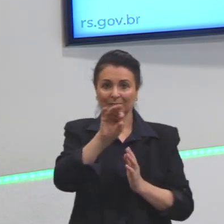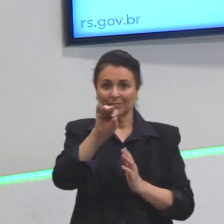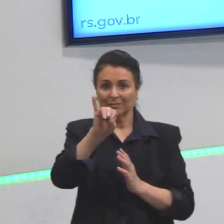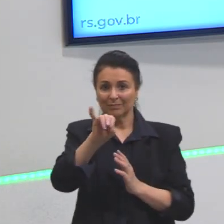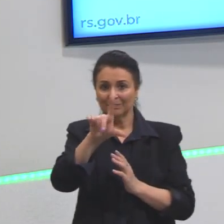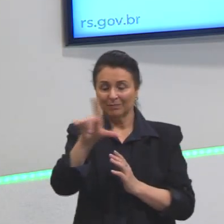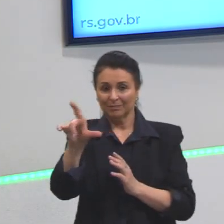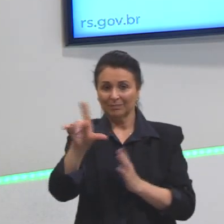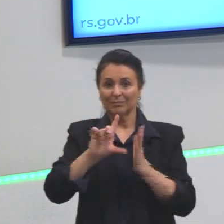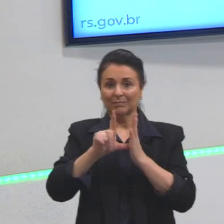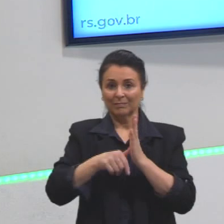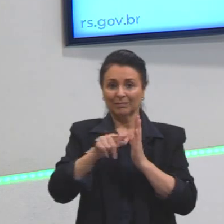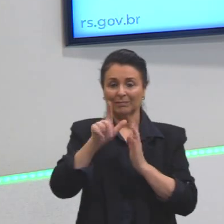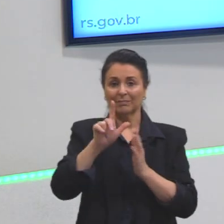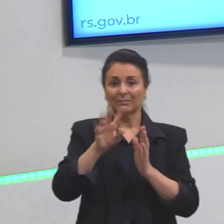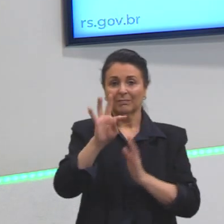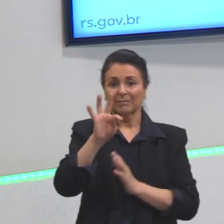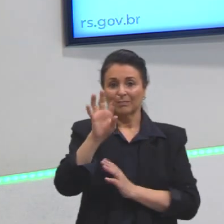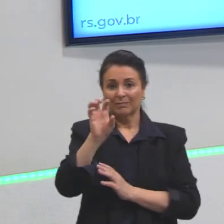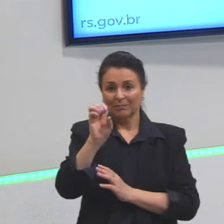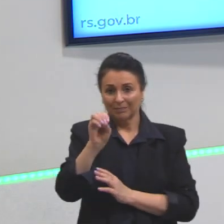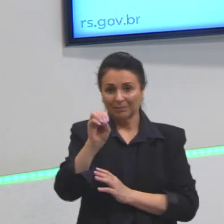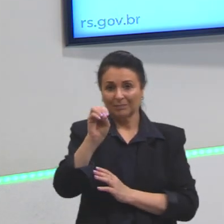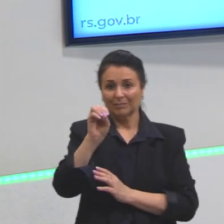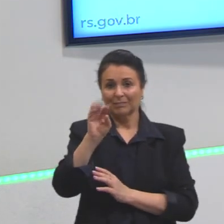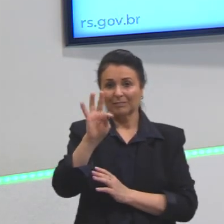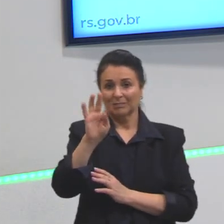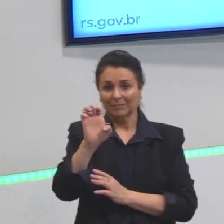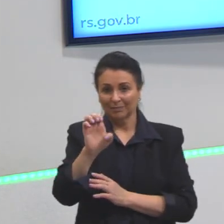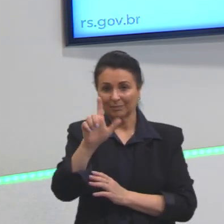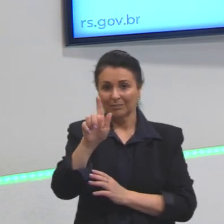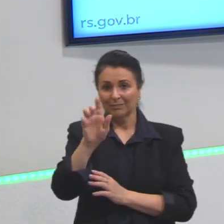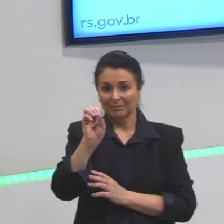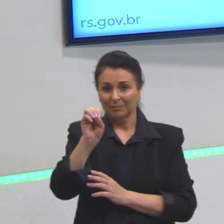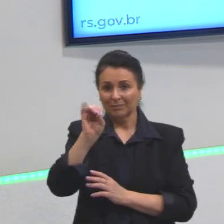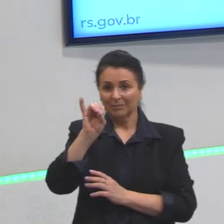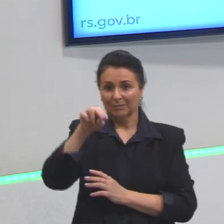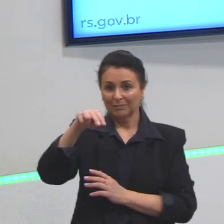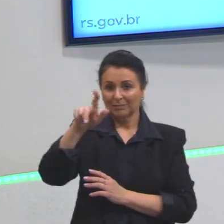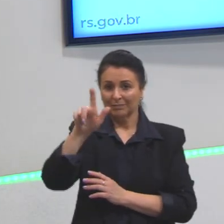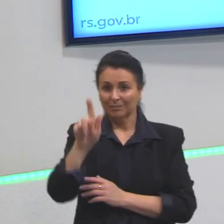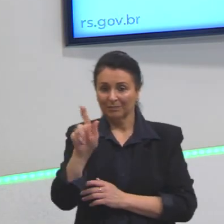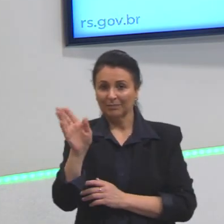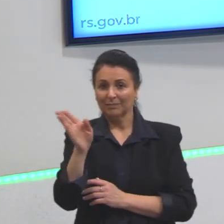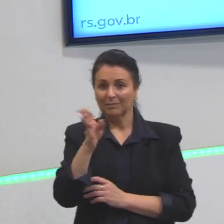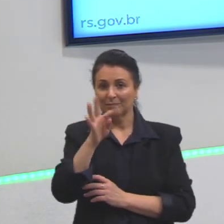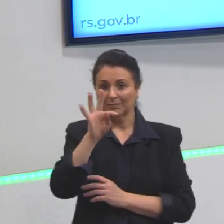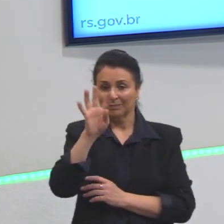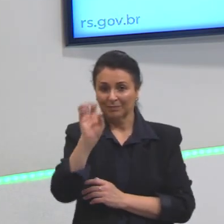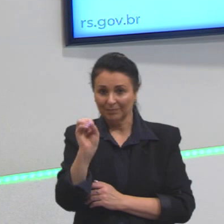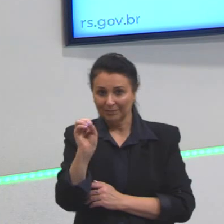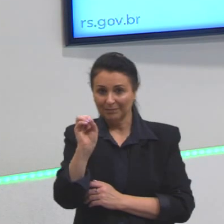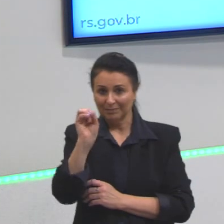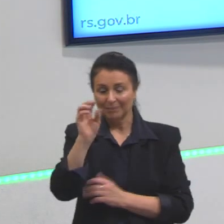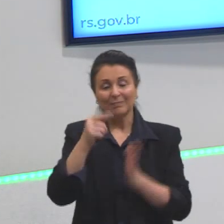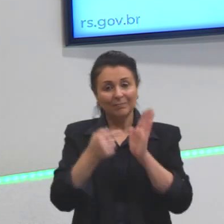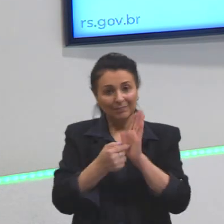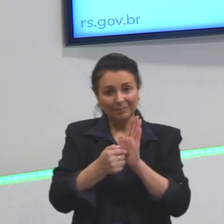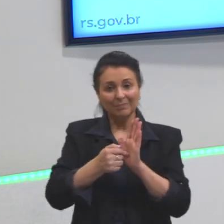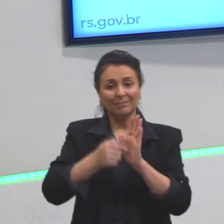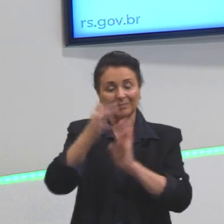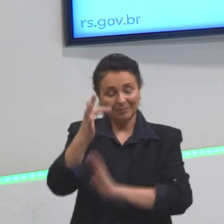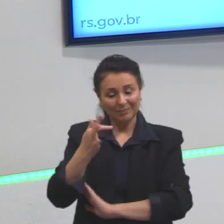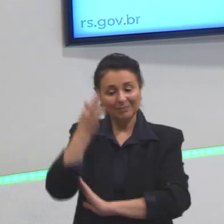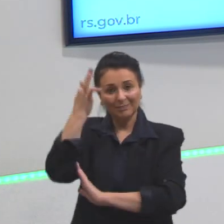palavra que vem depois do to be going to, elas indicam, elas estão no futuro. É essa a